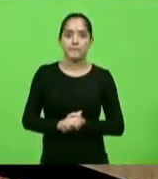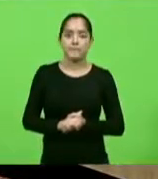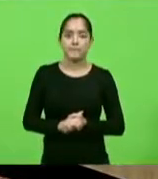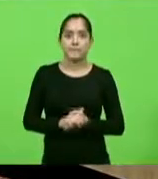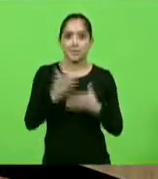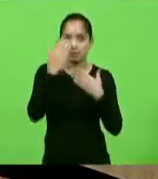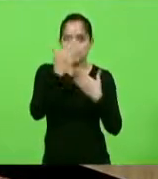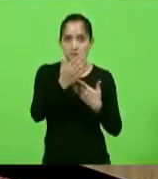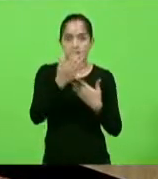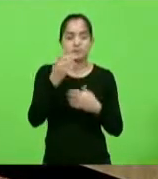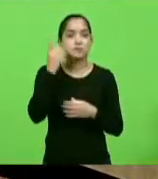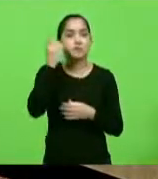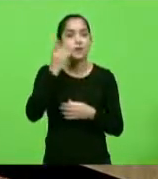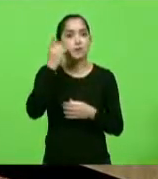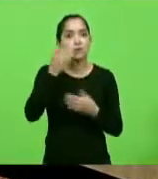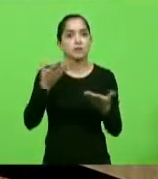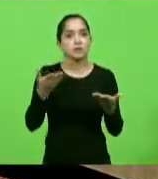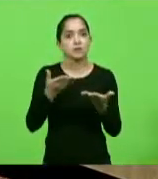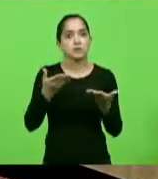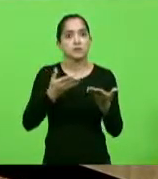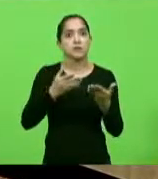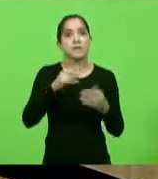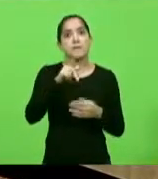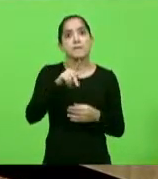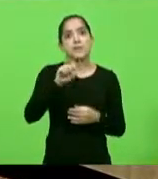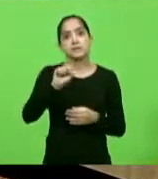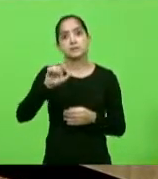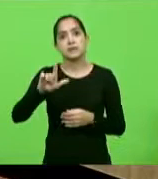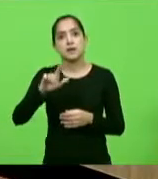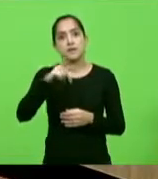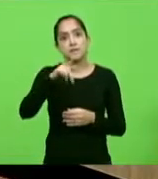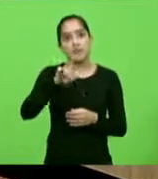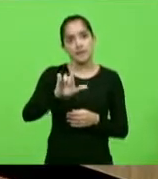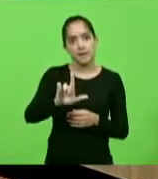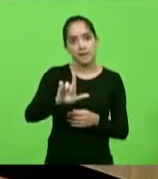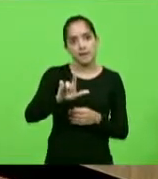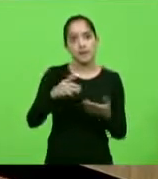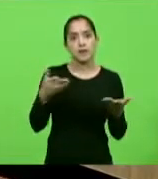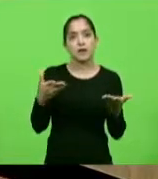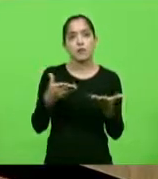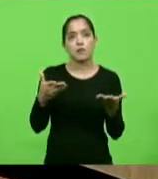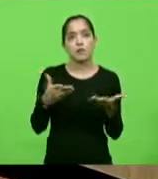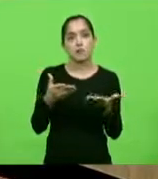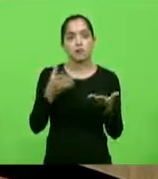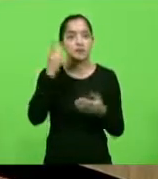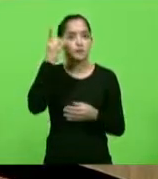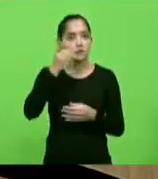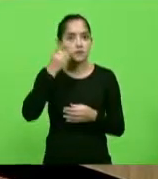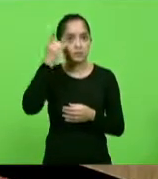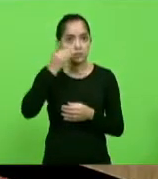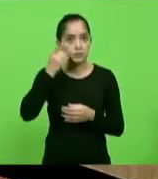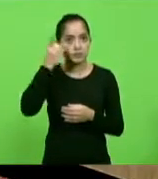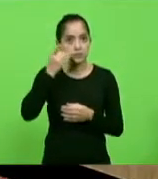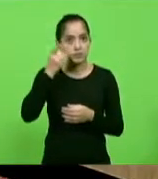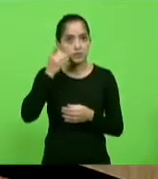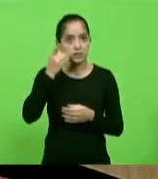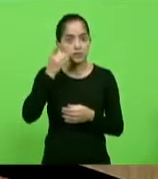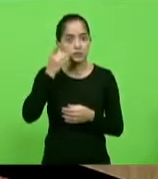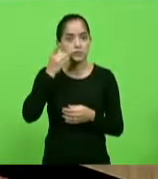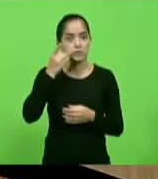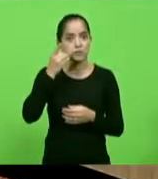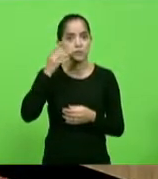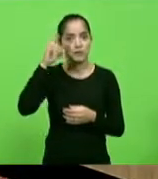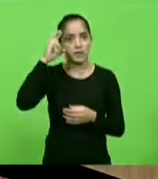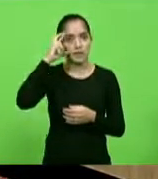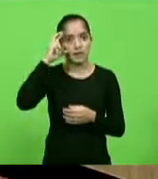Obrigado, deputado. Próximo partido, bloco PSL-PL, quem fará o uso da palavra será o deputado Alba e